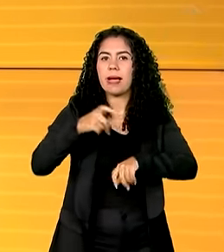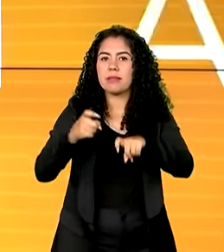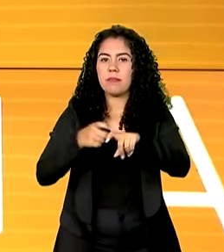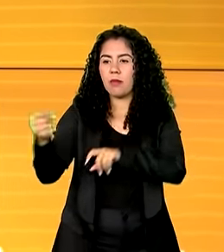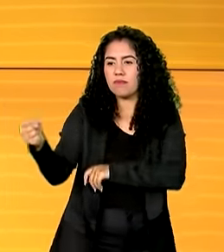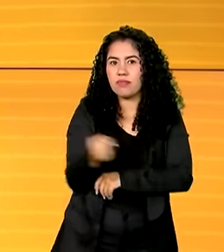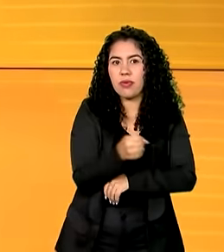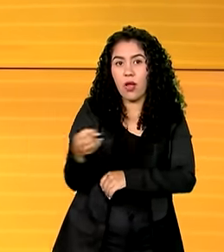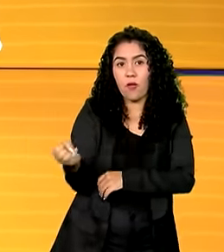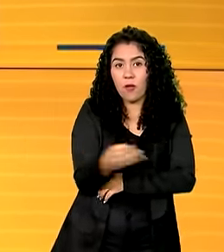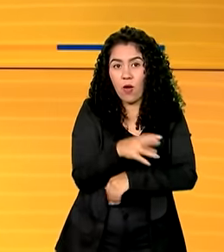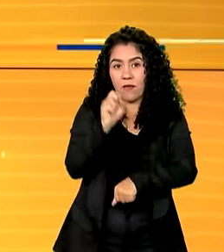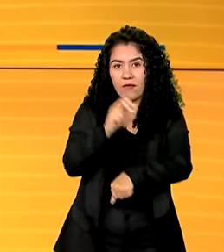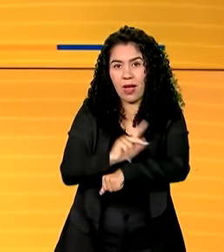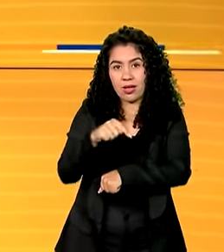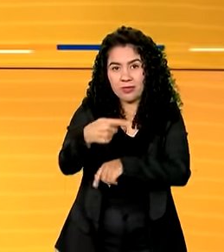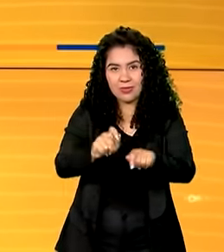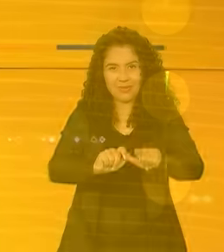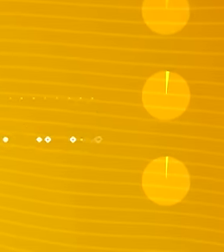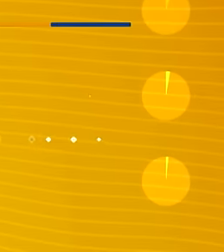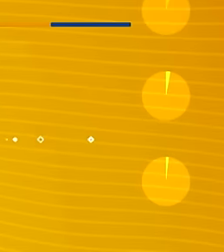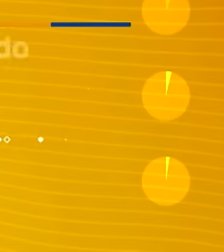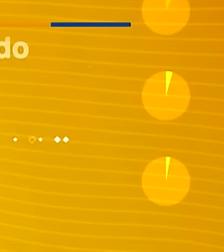novas vagas. Voltamos em instantes.